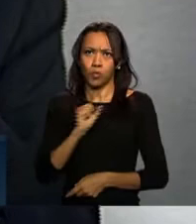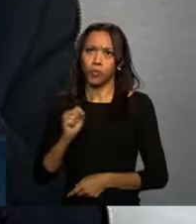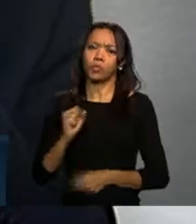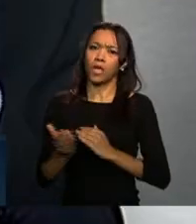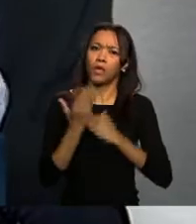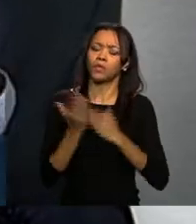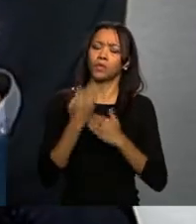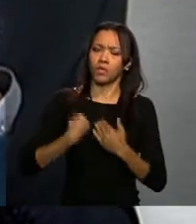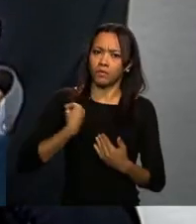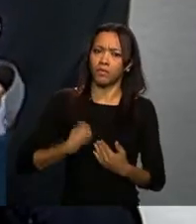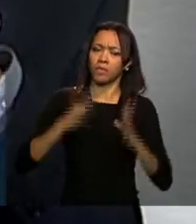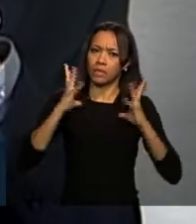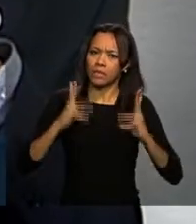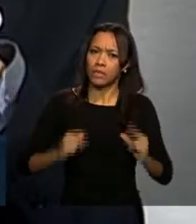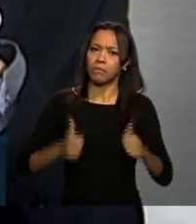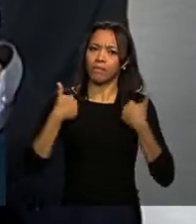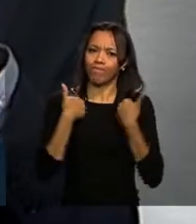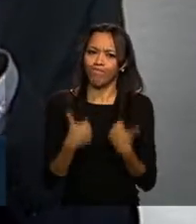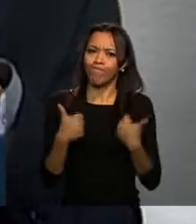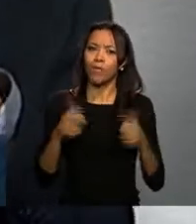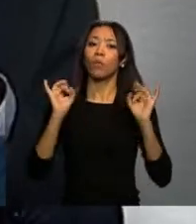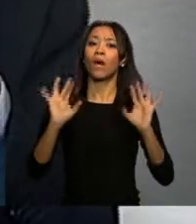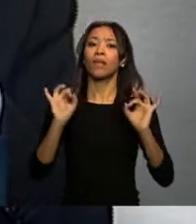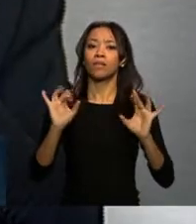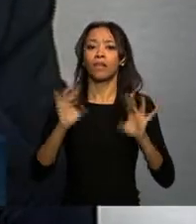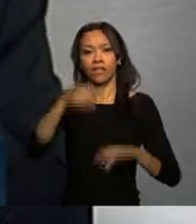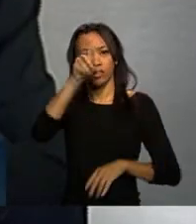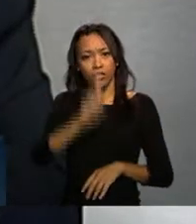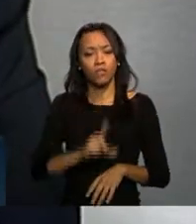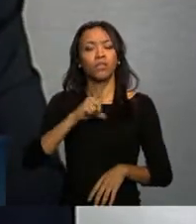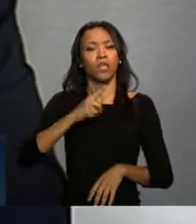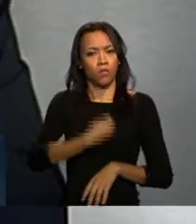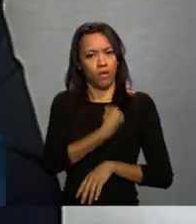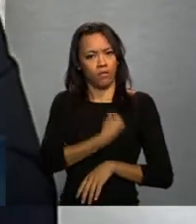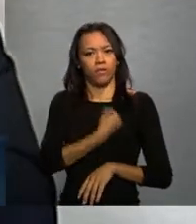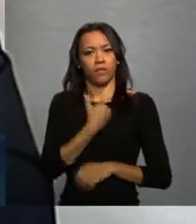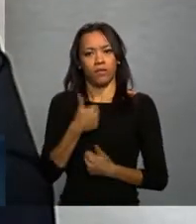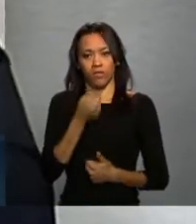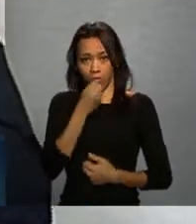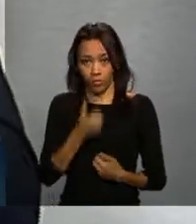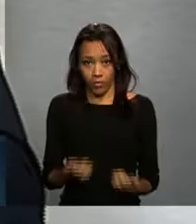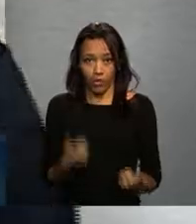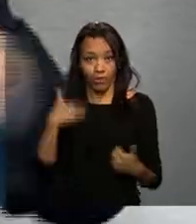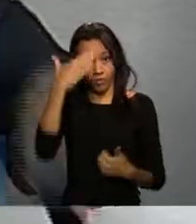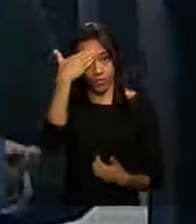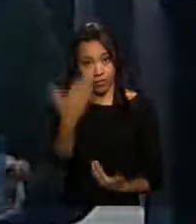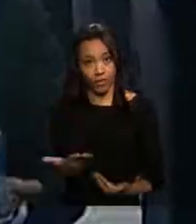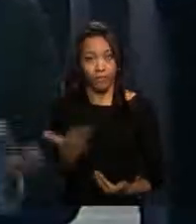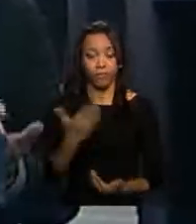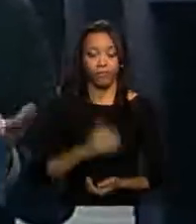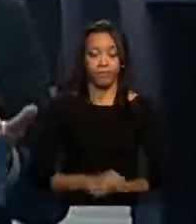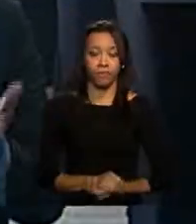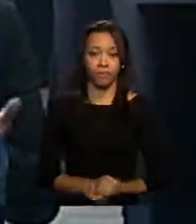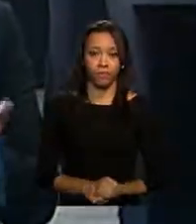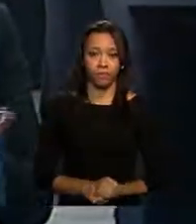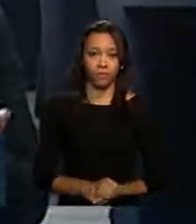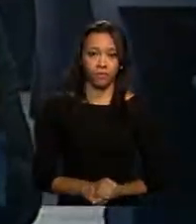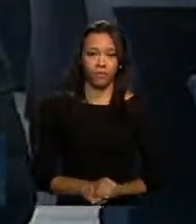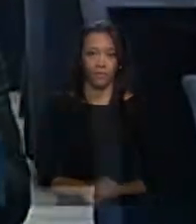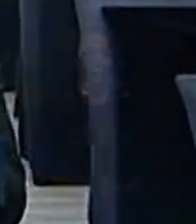garante proteção sanitária, mas acima de tudo qualidade e direito a ter uma vida com mais qualidade. Muito obrigado. Obrigado.